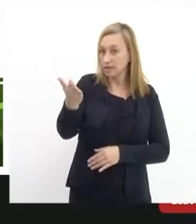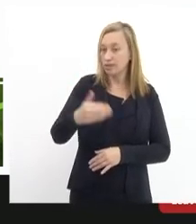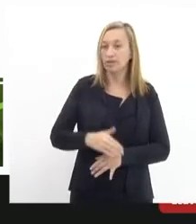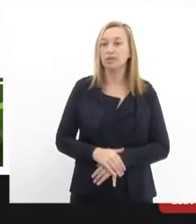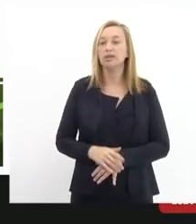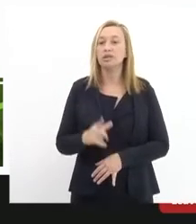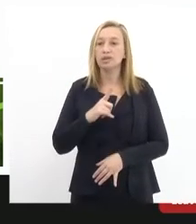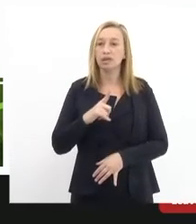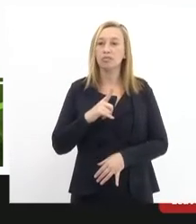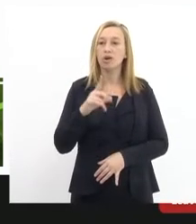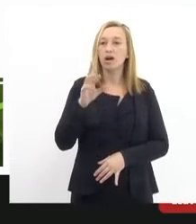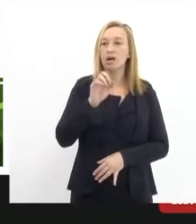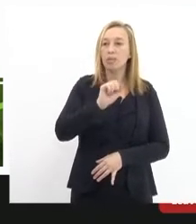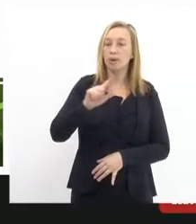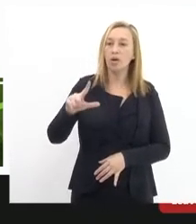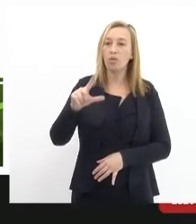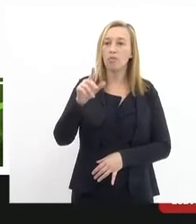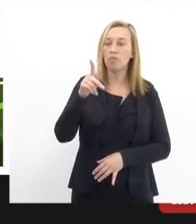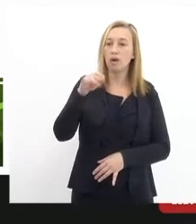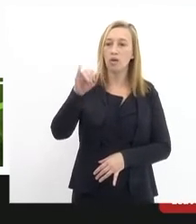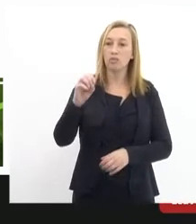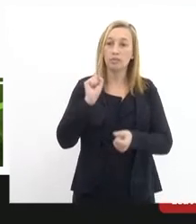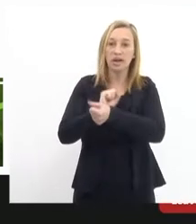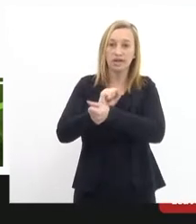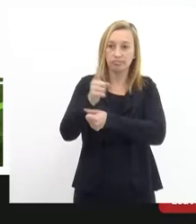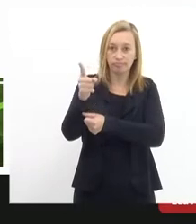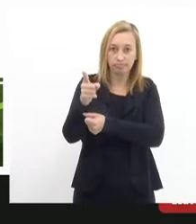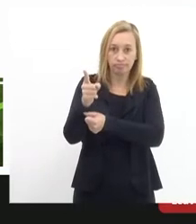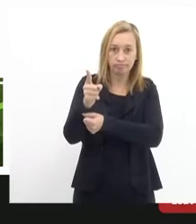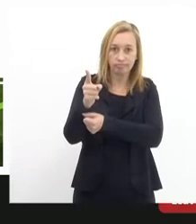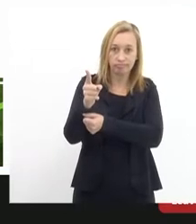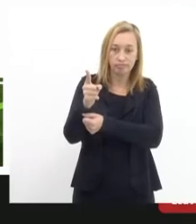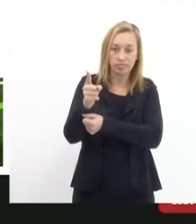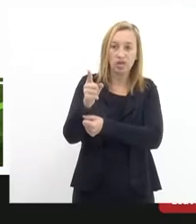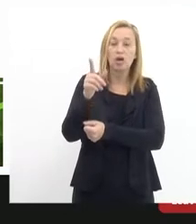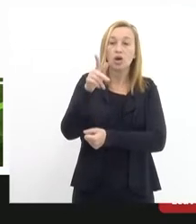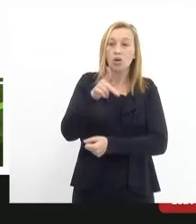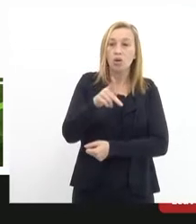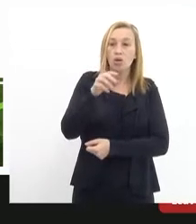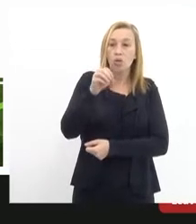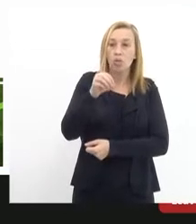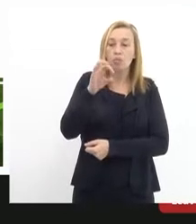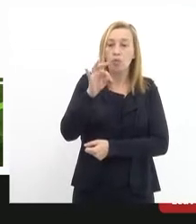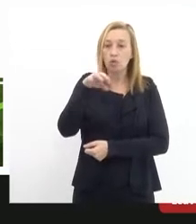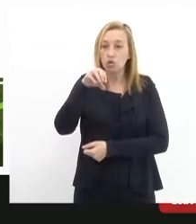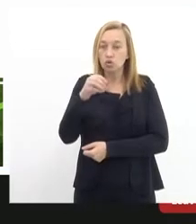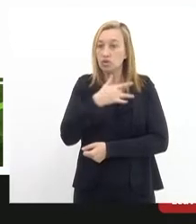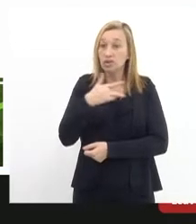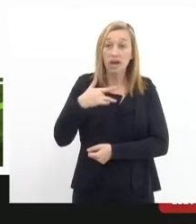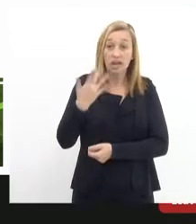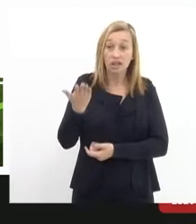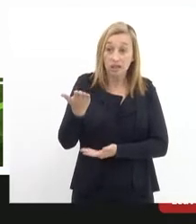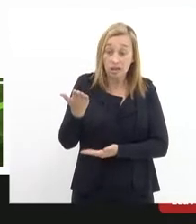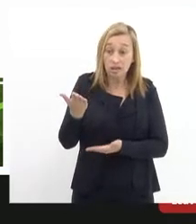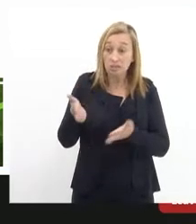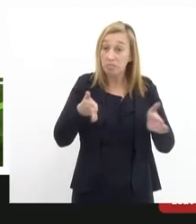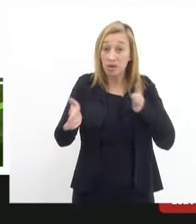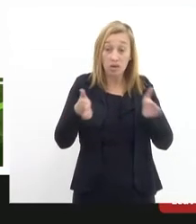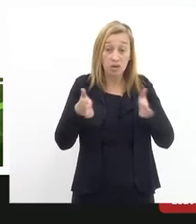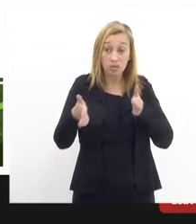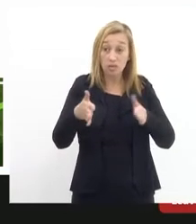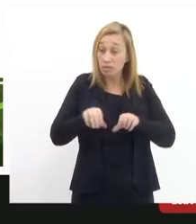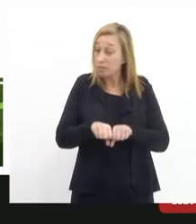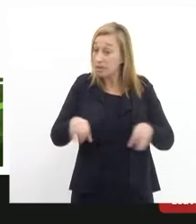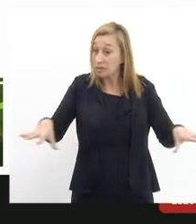Palma que hoje está desativado esse é o posto de saúde todo esse período de pandemia e de